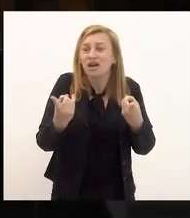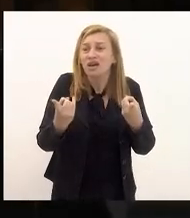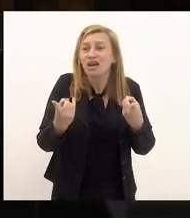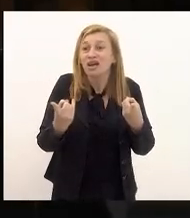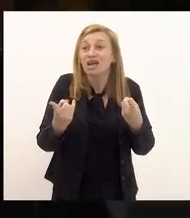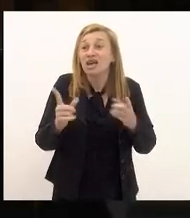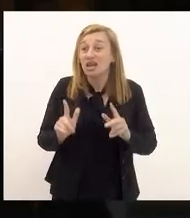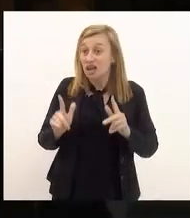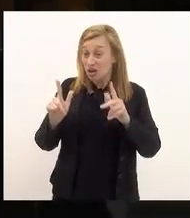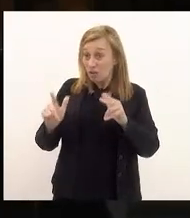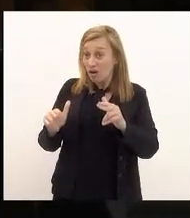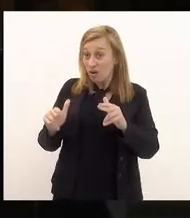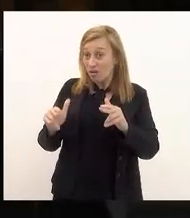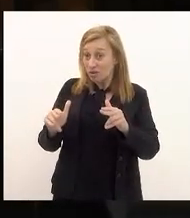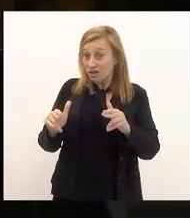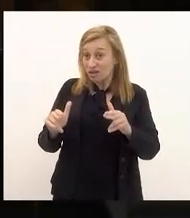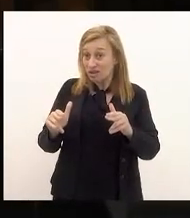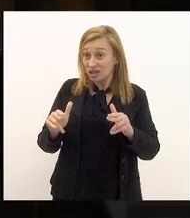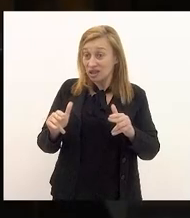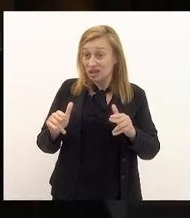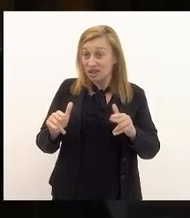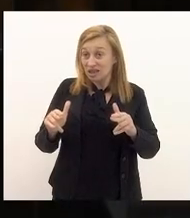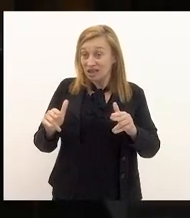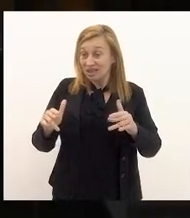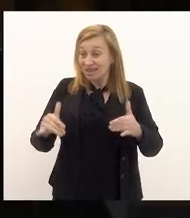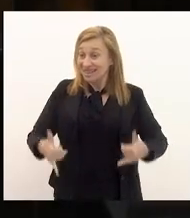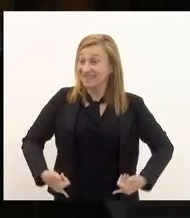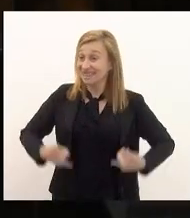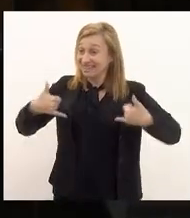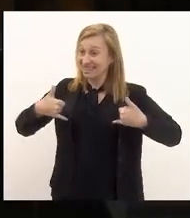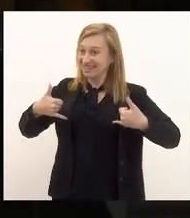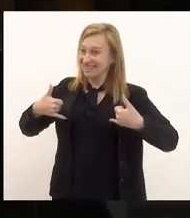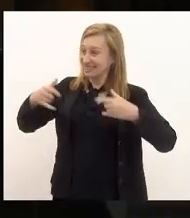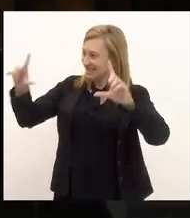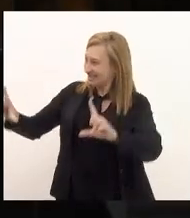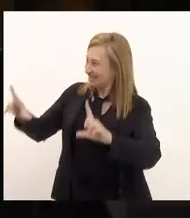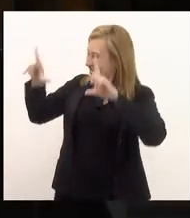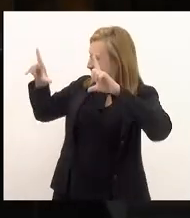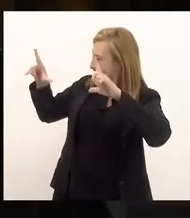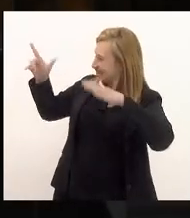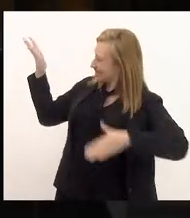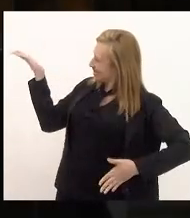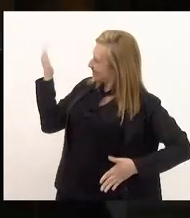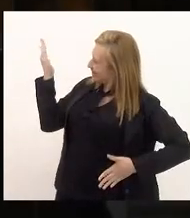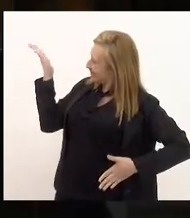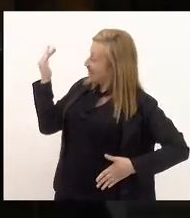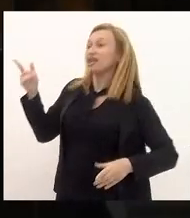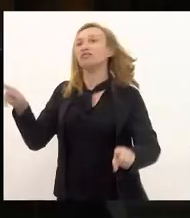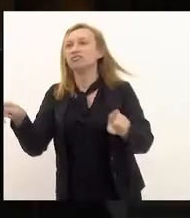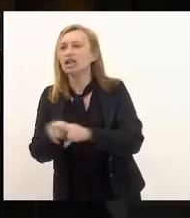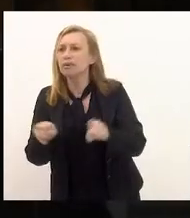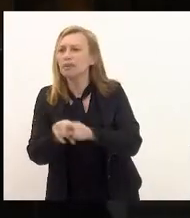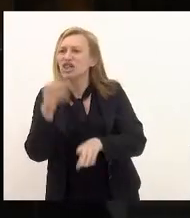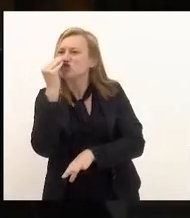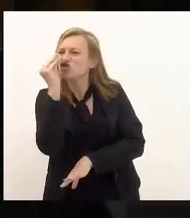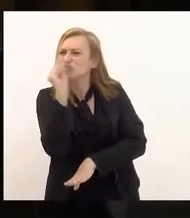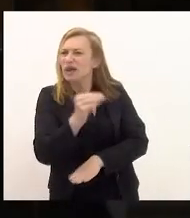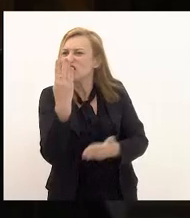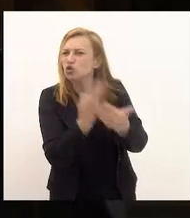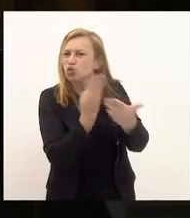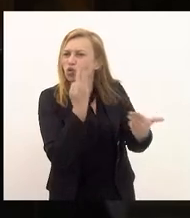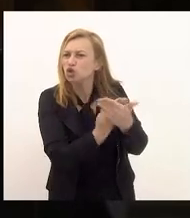mesma forma que se regozijam ao lado dos criminosos mafiosos terroristas também desprezam o estudo